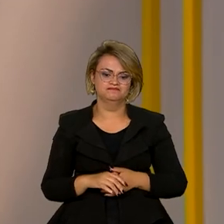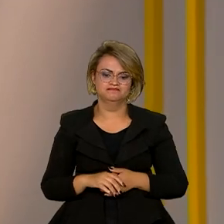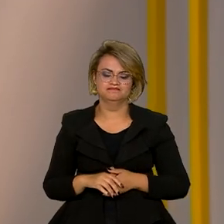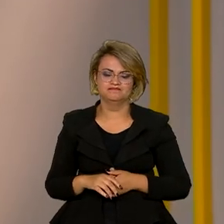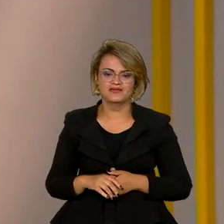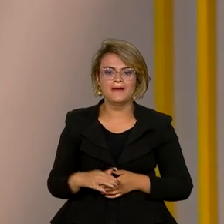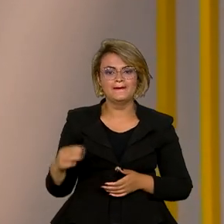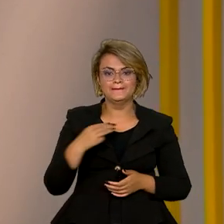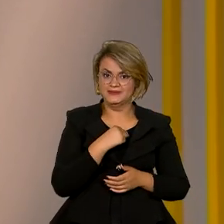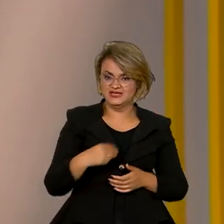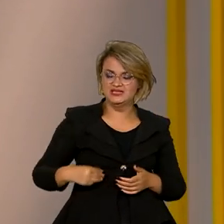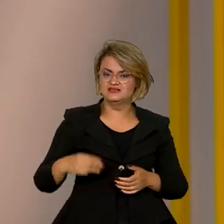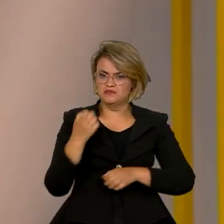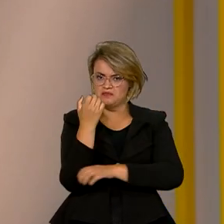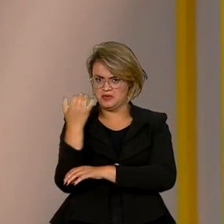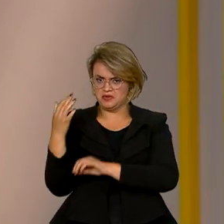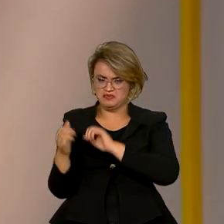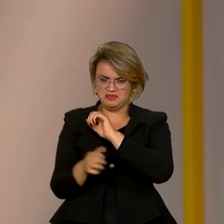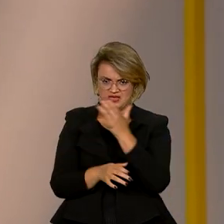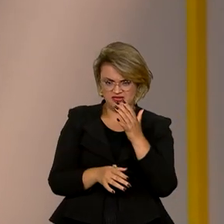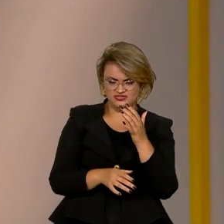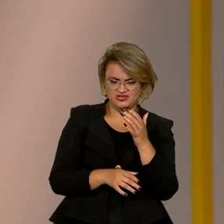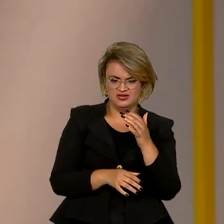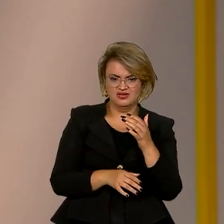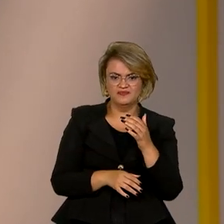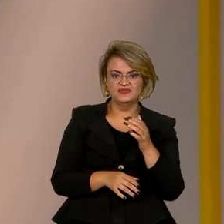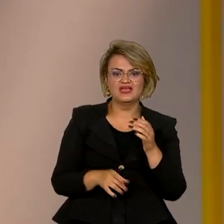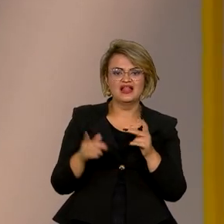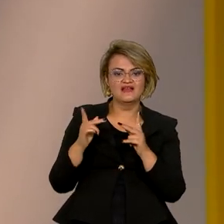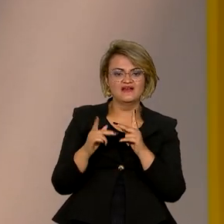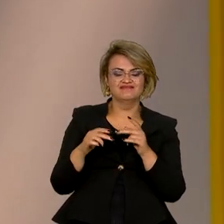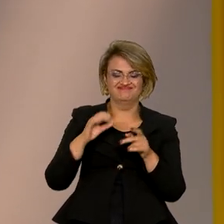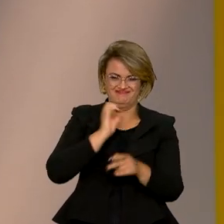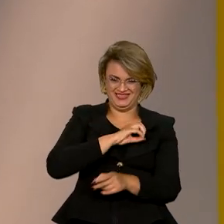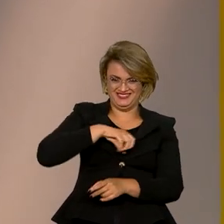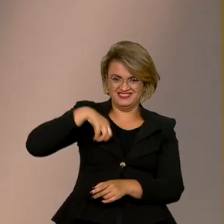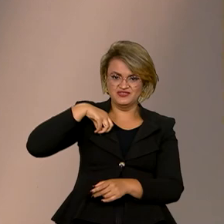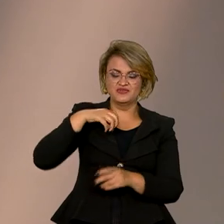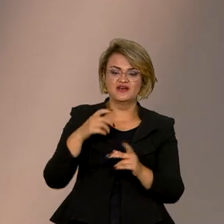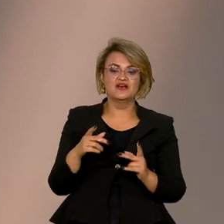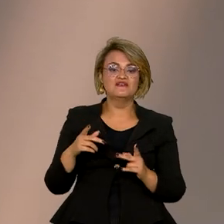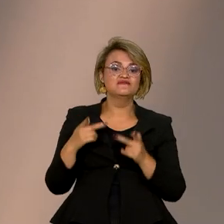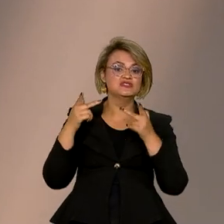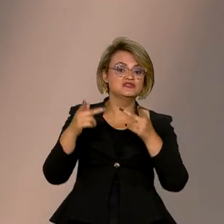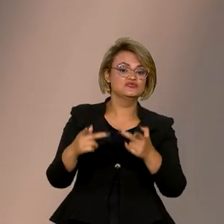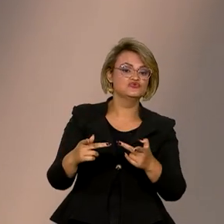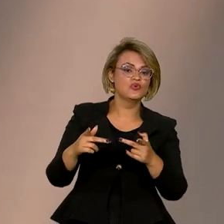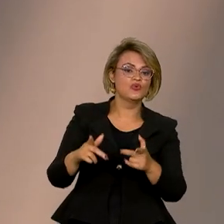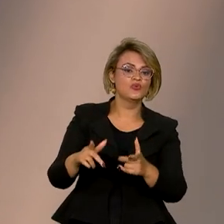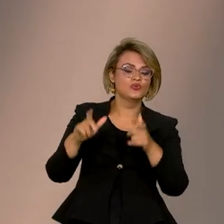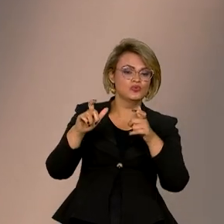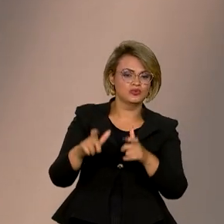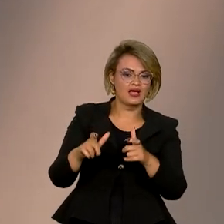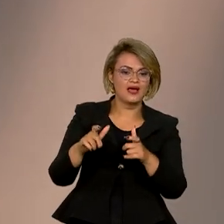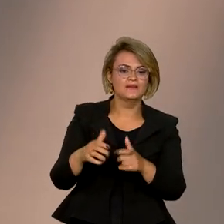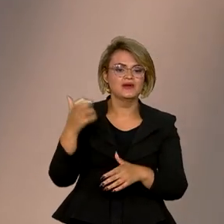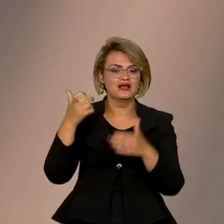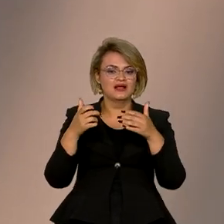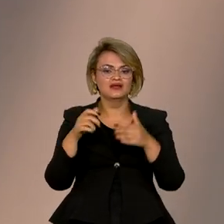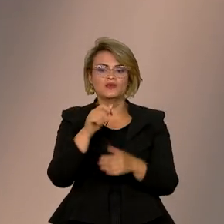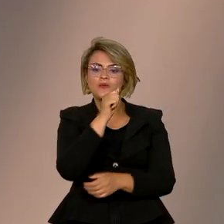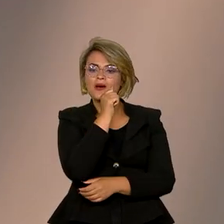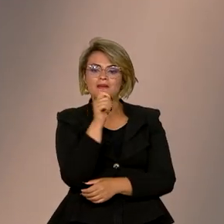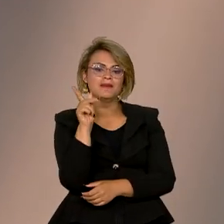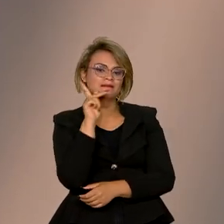A ministra do Meio Ambiente e Mudança do Clima visitou o Senado nesta terça-feira para falar sobre o licenciamento ambiental